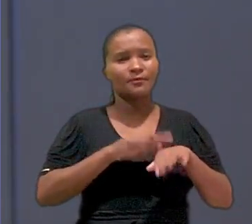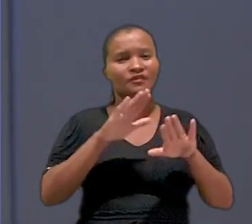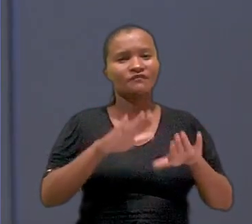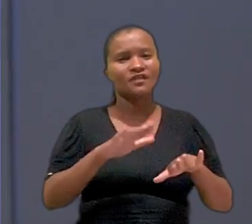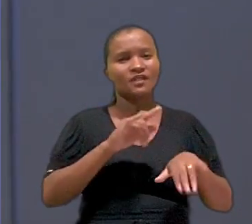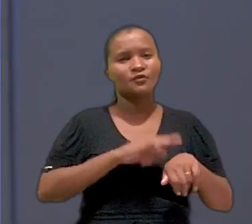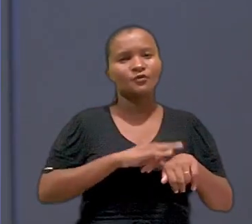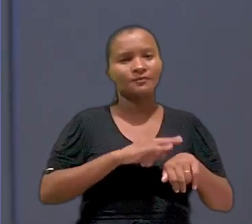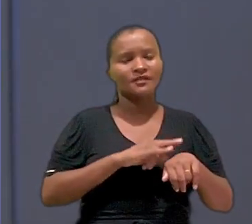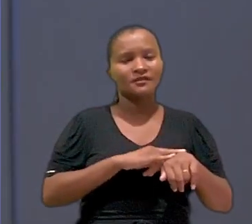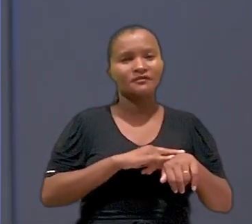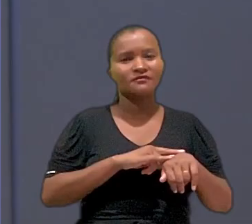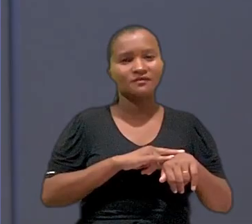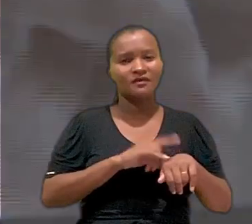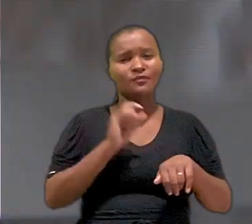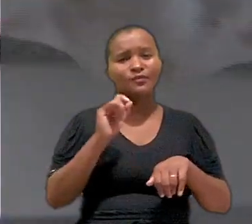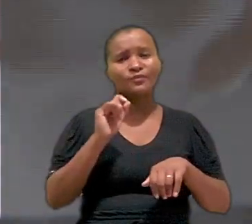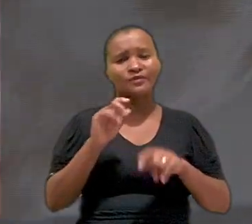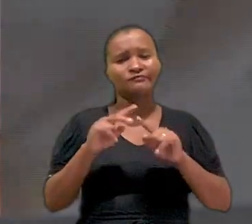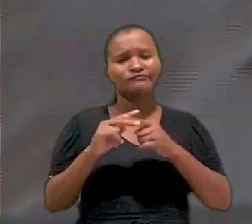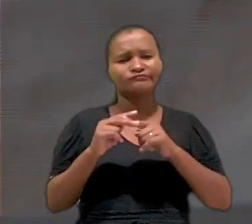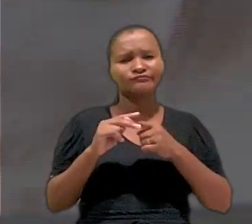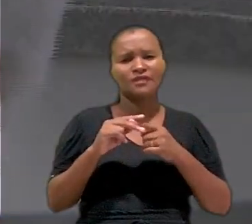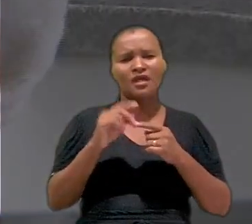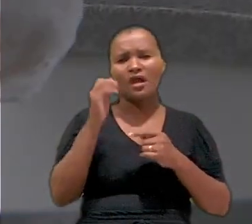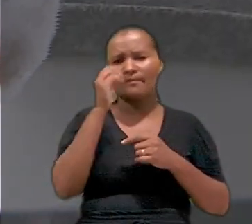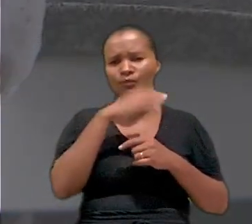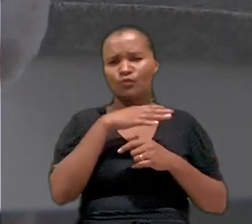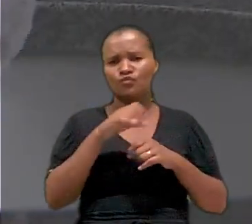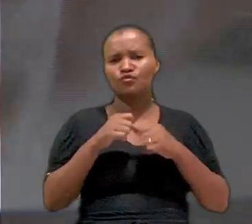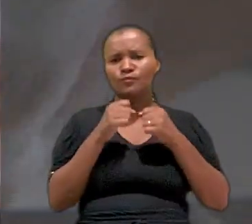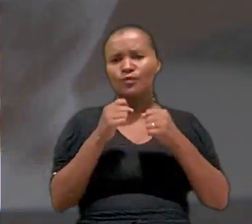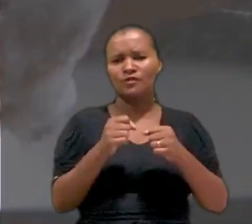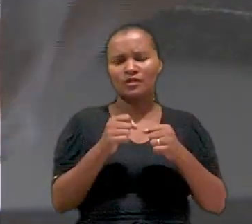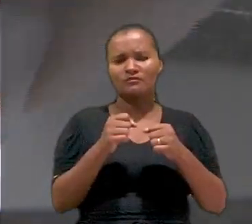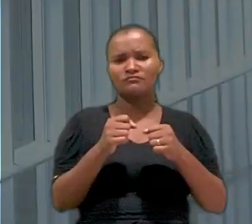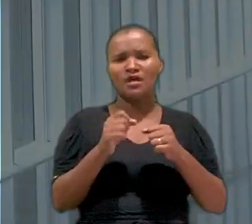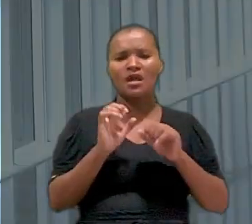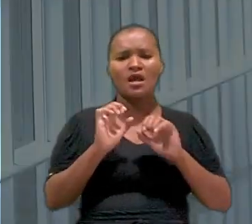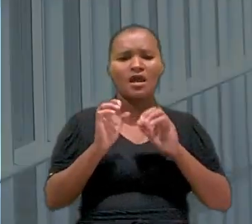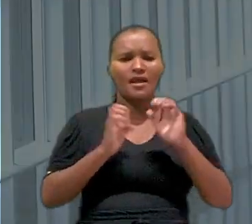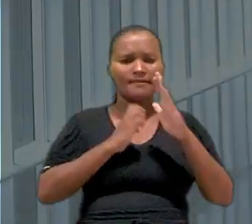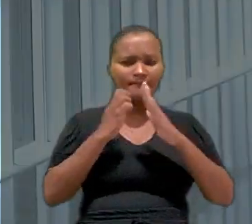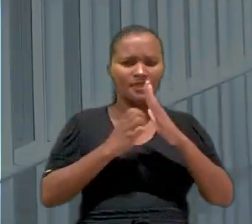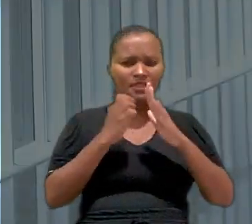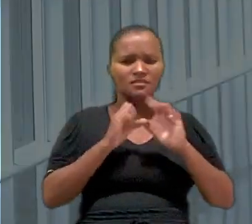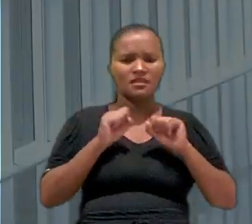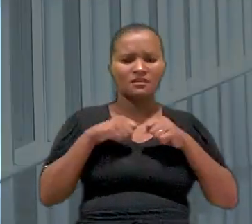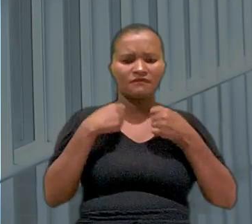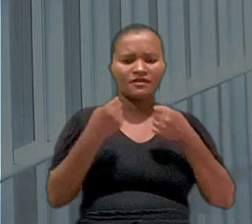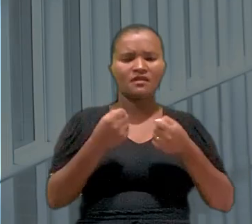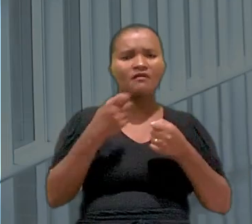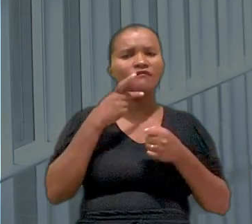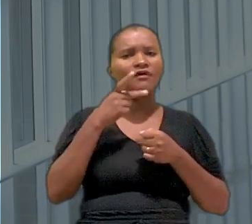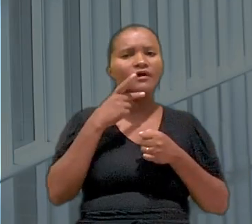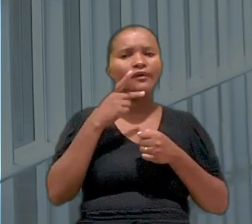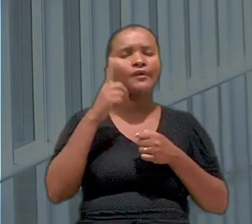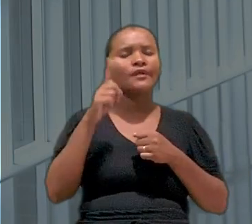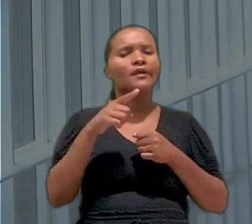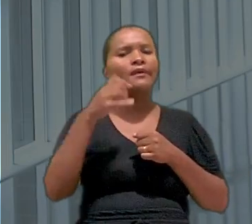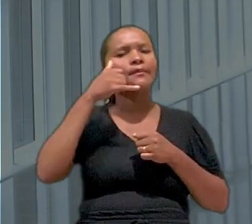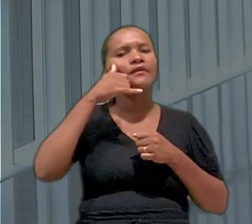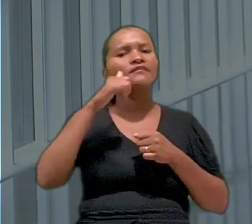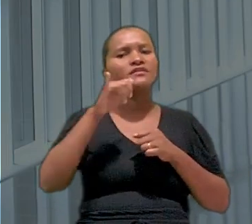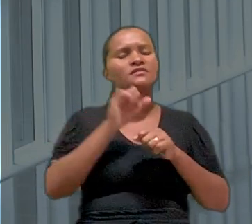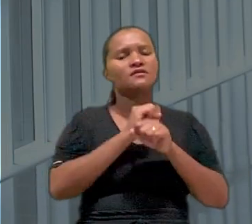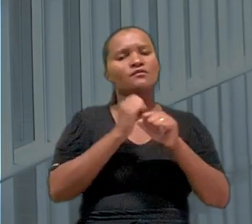vigiar o tempo de permanência no local, o que configuraria abuso de poder. A empresa se defendeu. Alegou que se